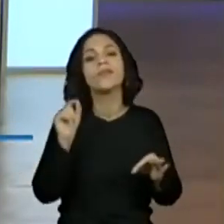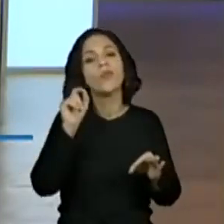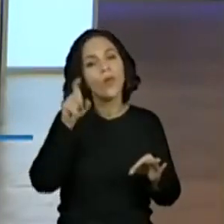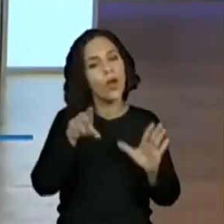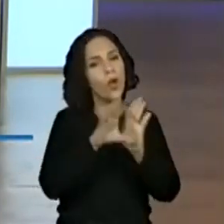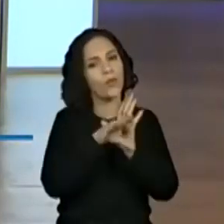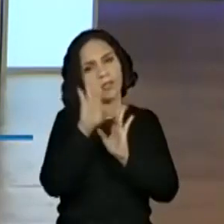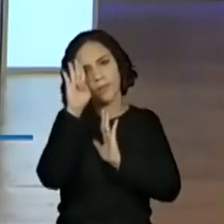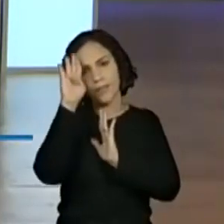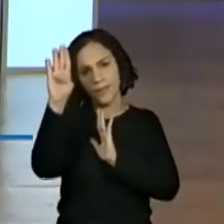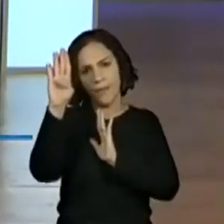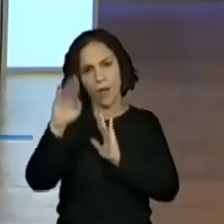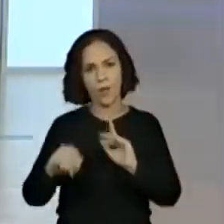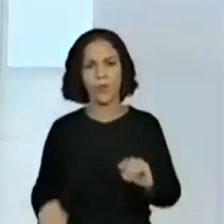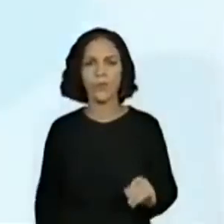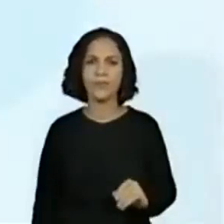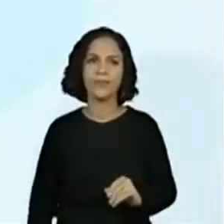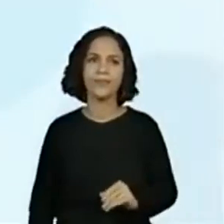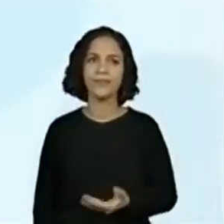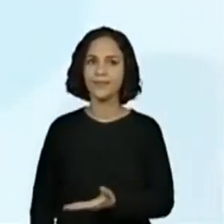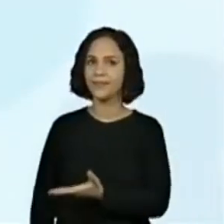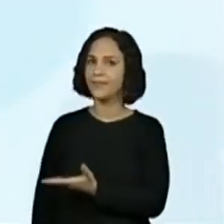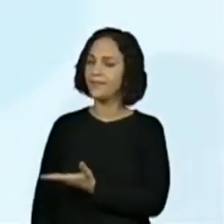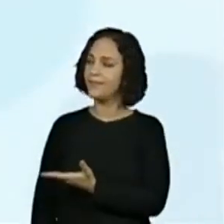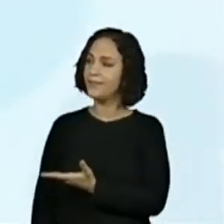no destaque para vocês. Ó.